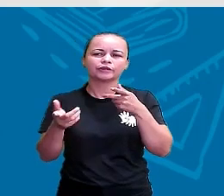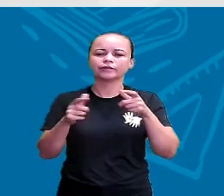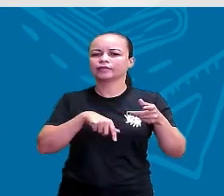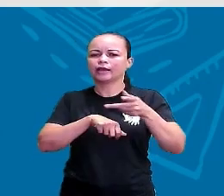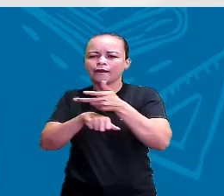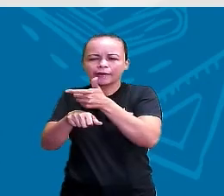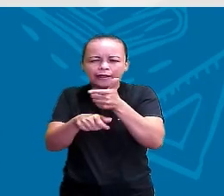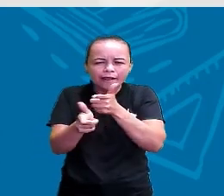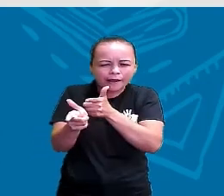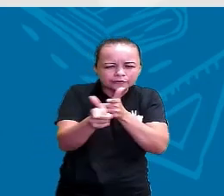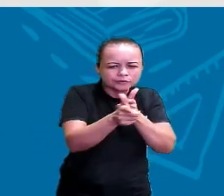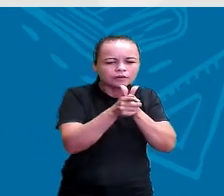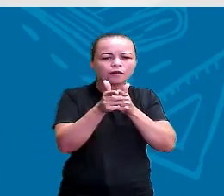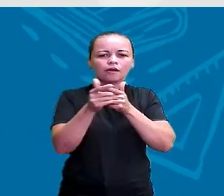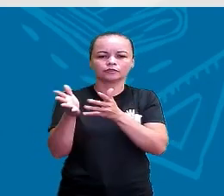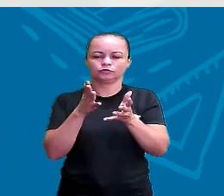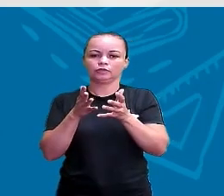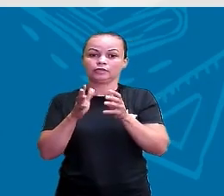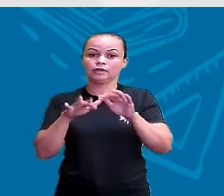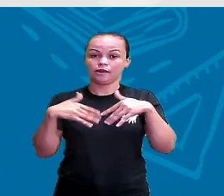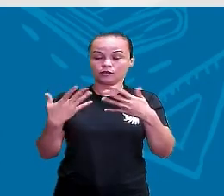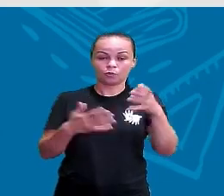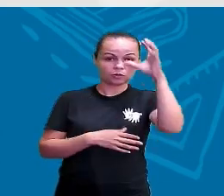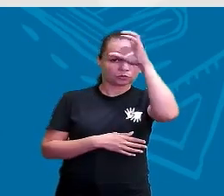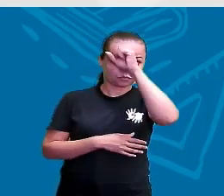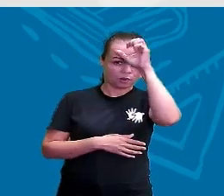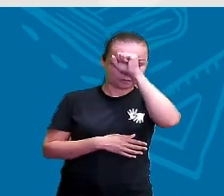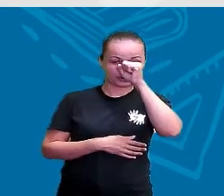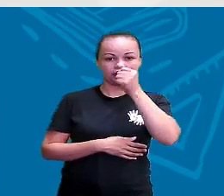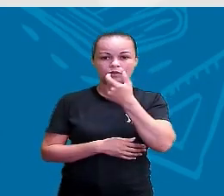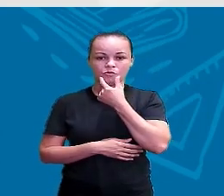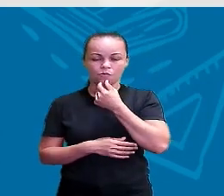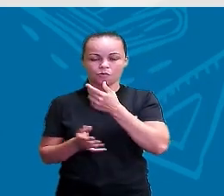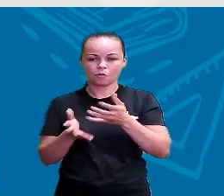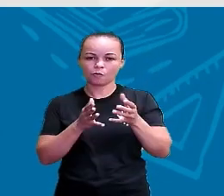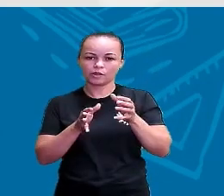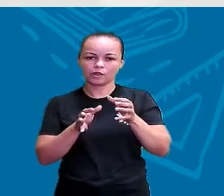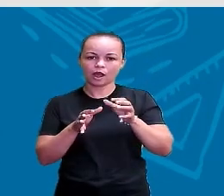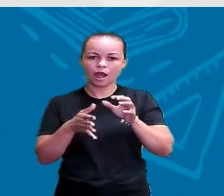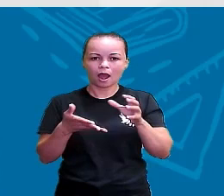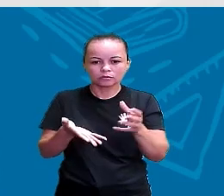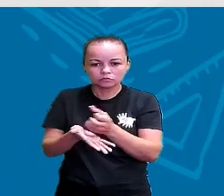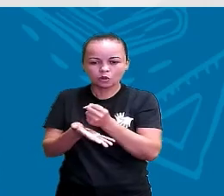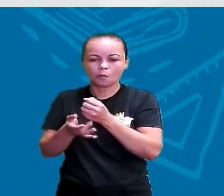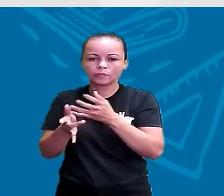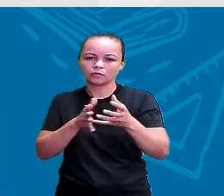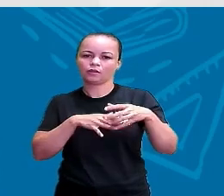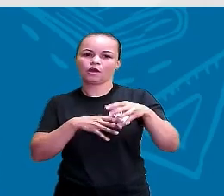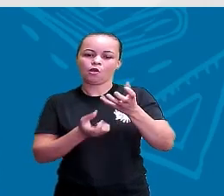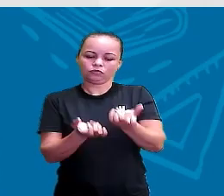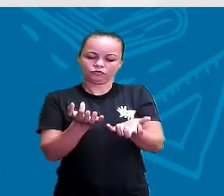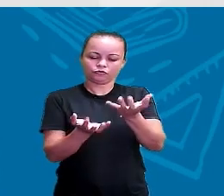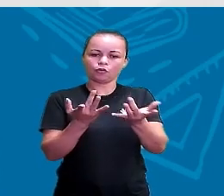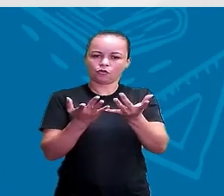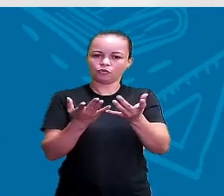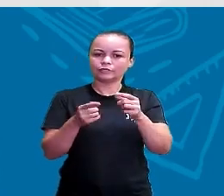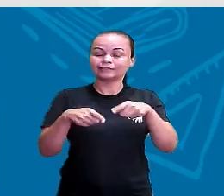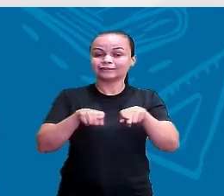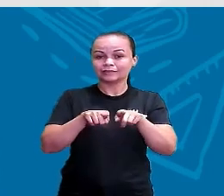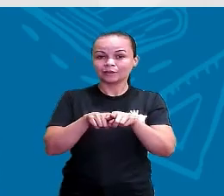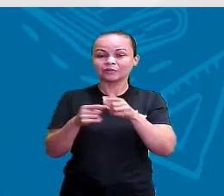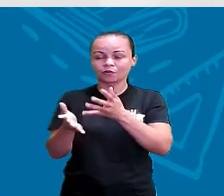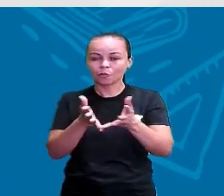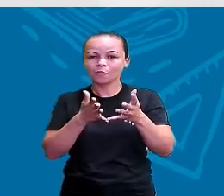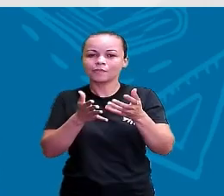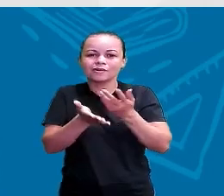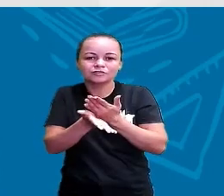E aí quando o homem aprendeu a dominar o fogo, ele aprendeu a cozinhar os alimentos e também veio a agricultura junto. Então,